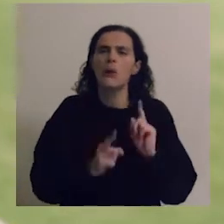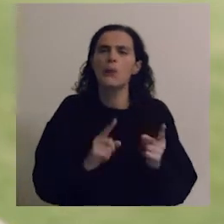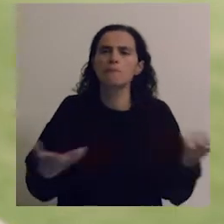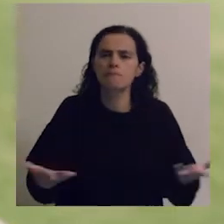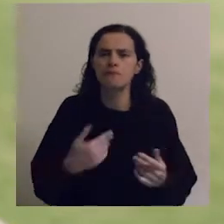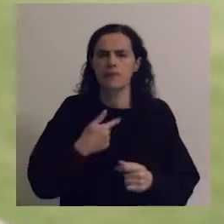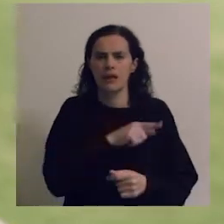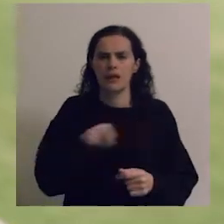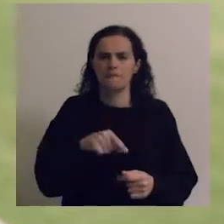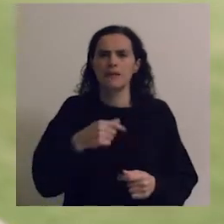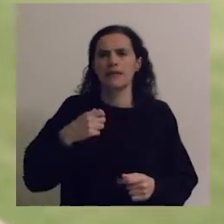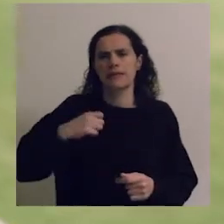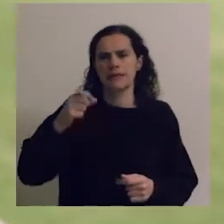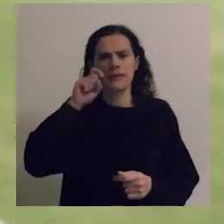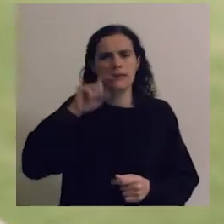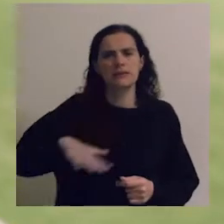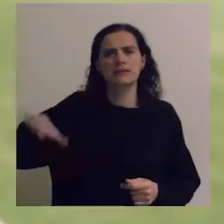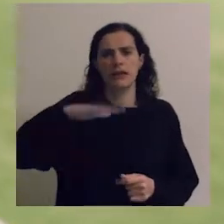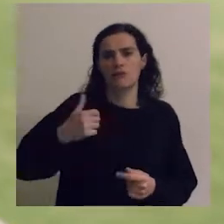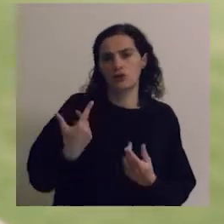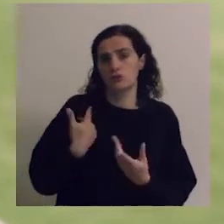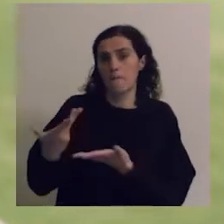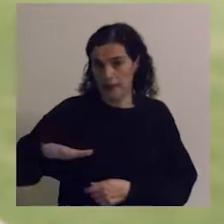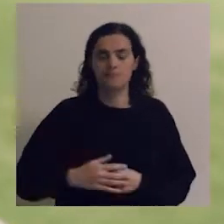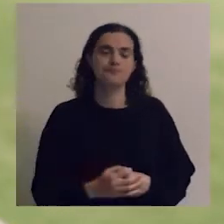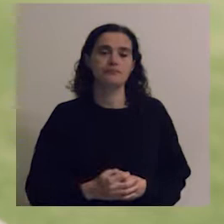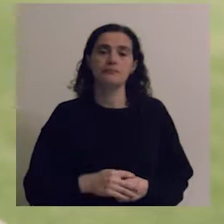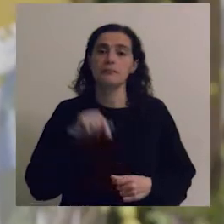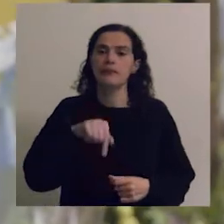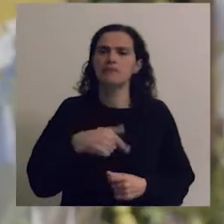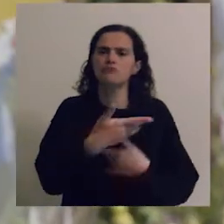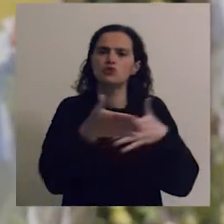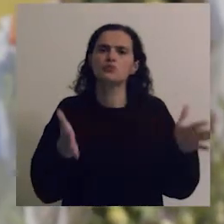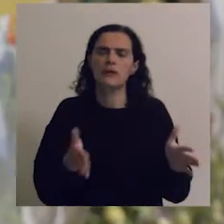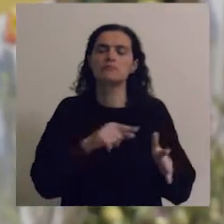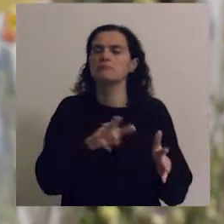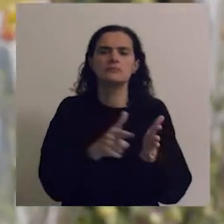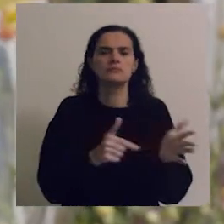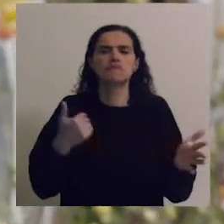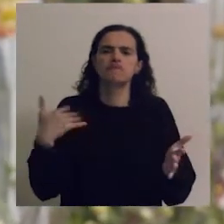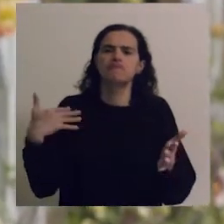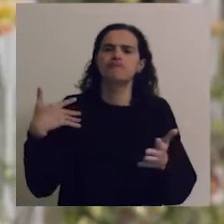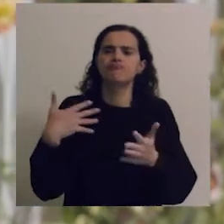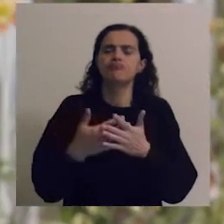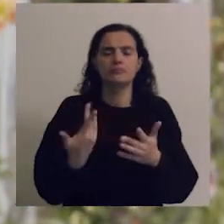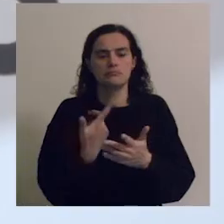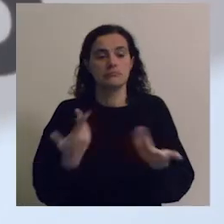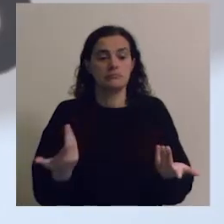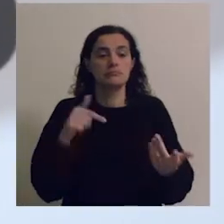também reservas transfronteiriças, portanto, que partilhamos com a Espanha. Estes espaços foram sendo